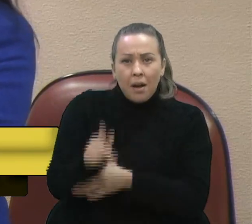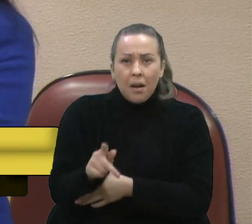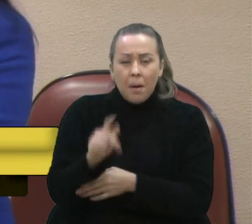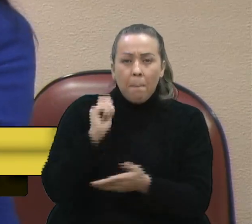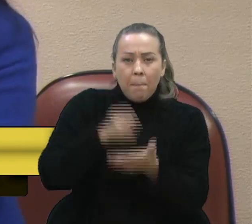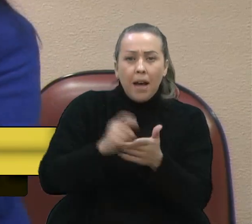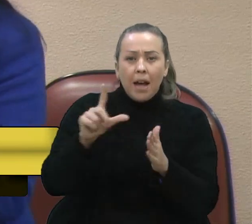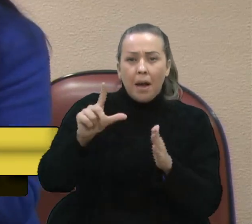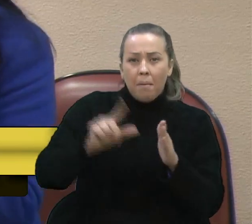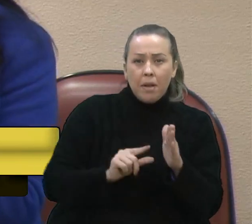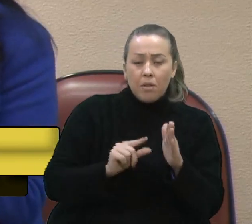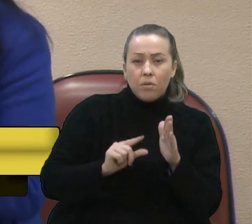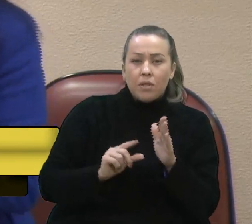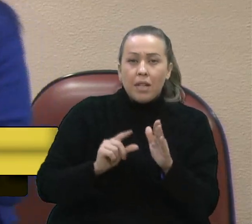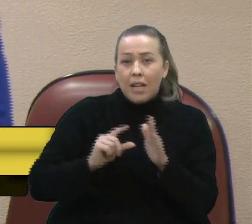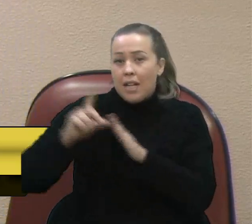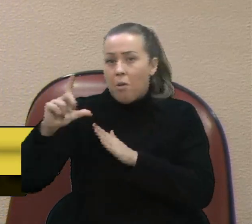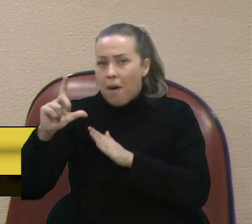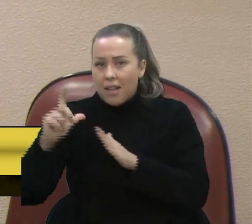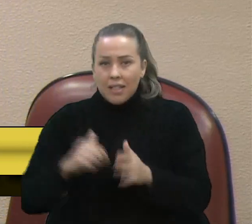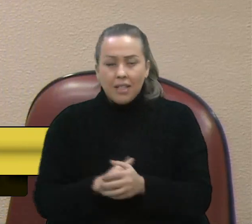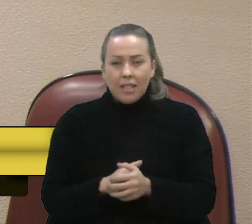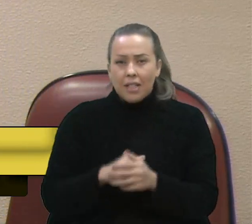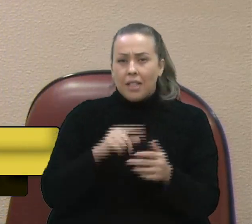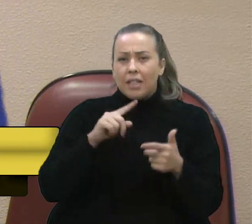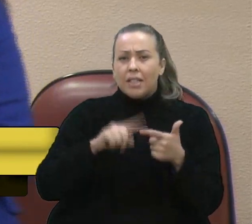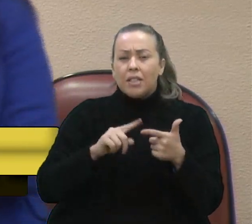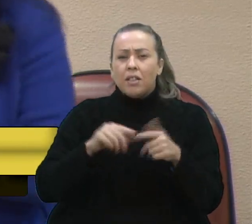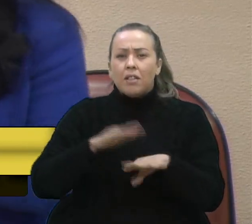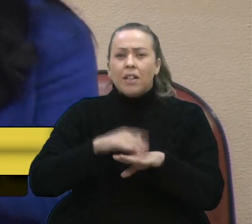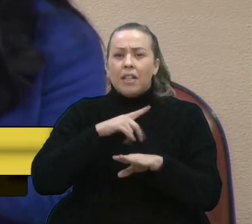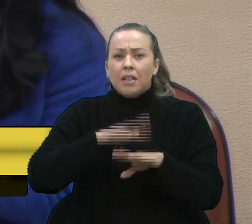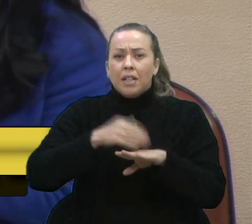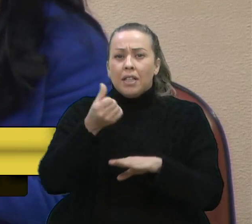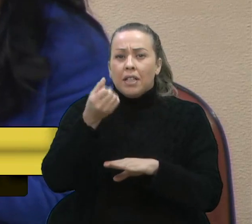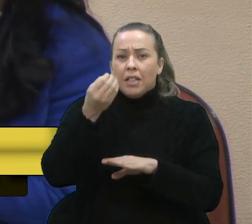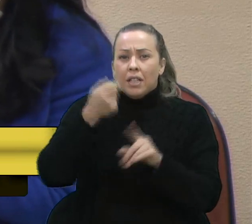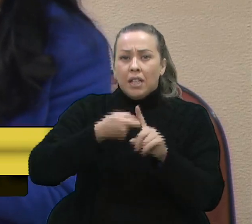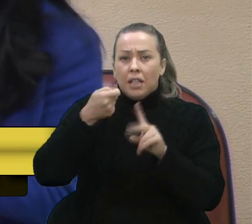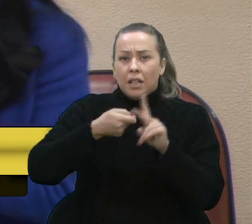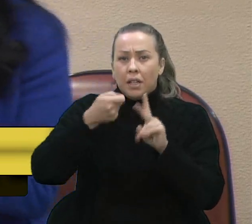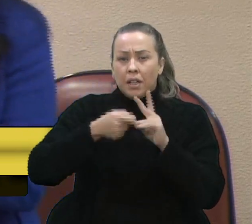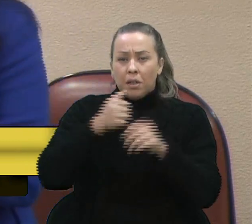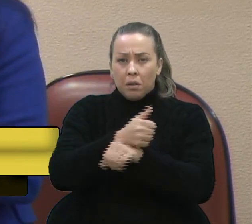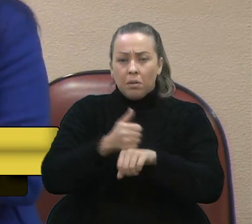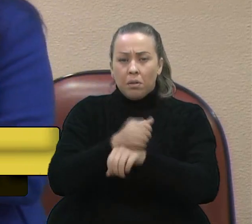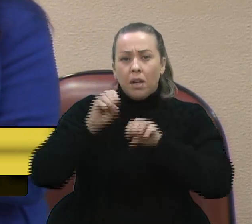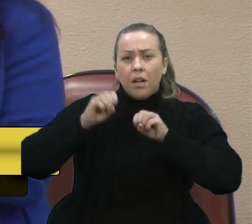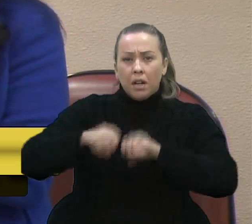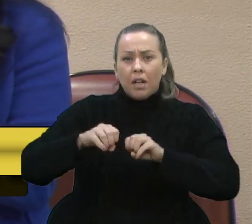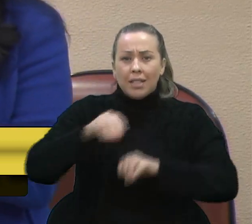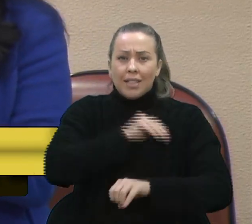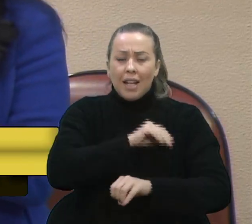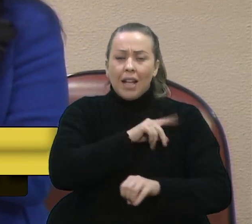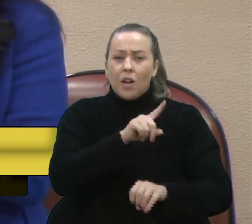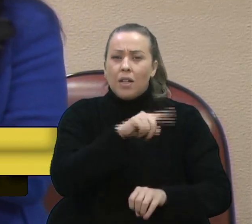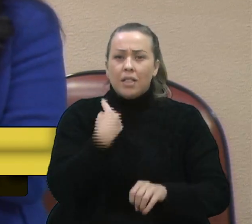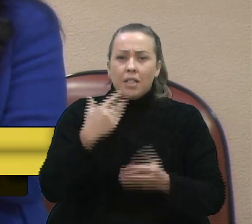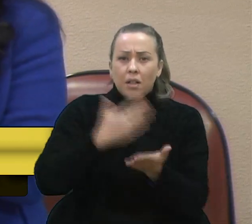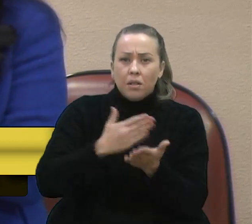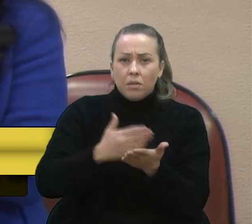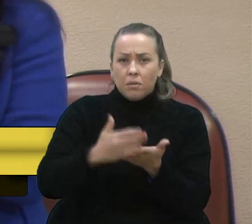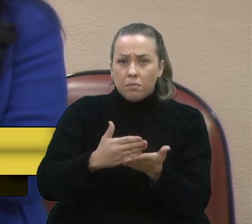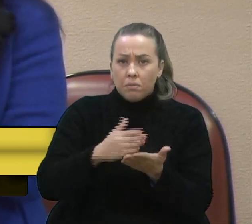menos e não mais. No segundo item diz, por mais de 60 meses, os profissionais de educação receberam salários atrasados e parcelados.